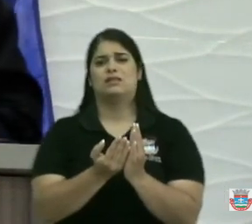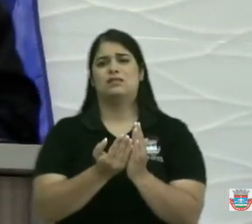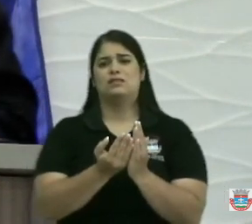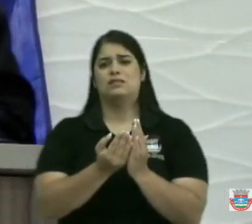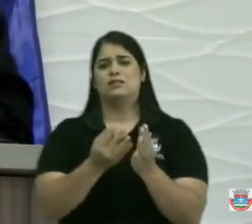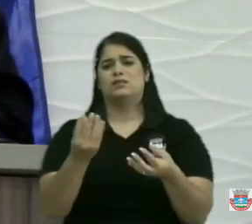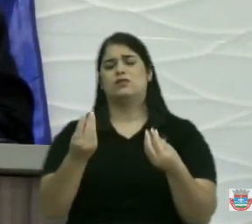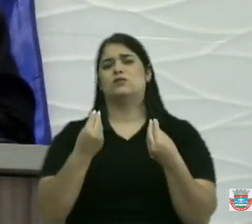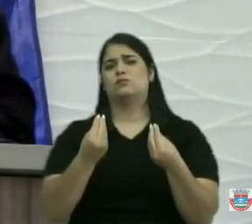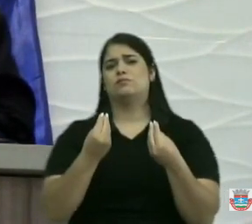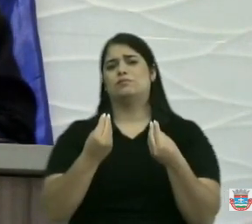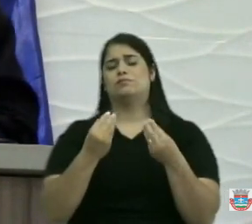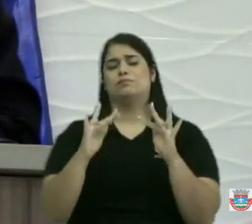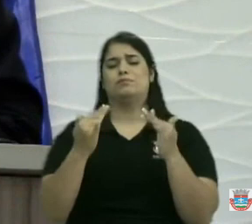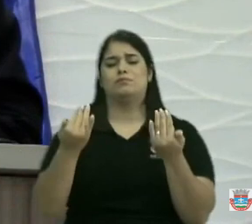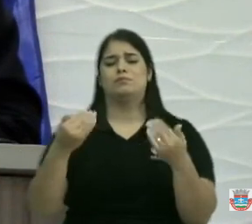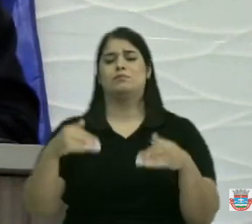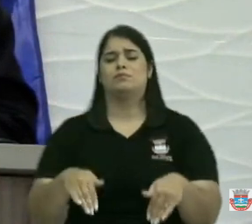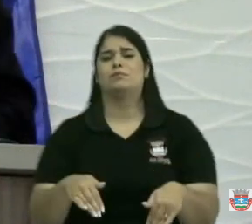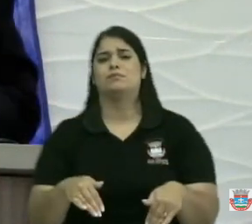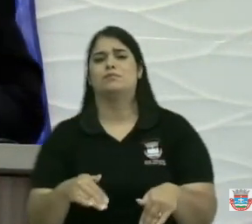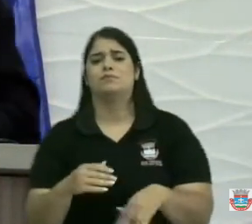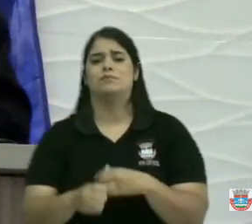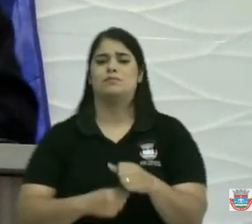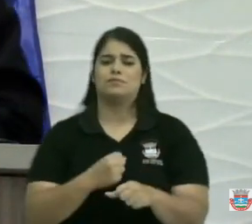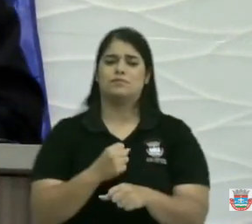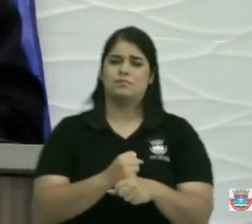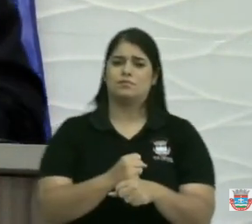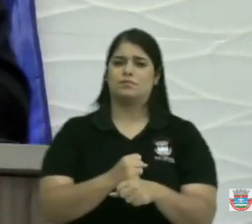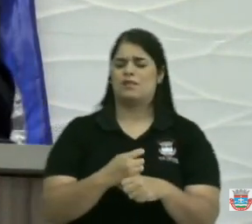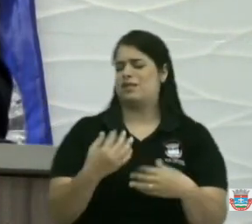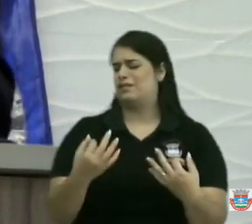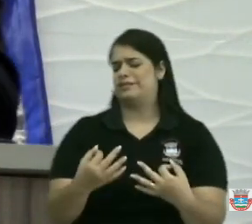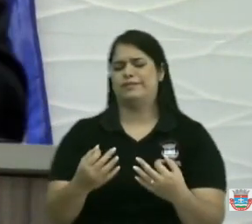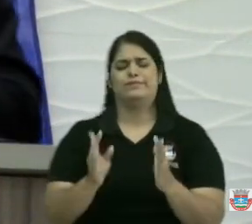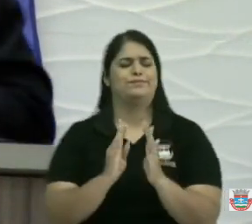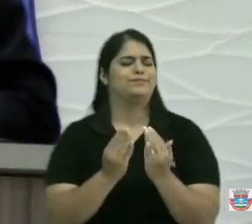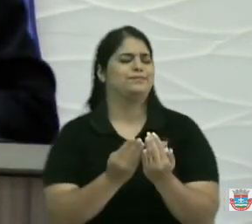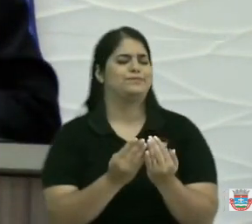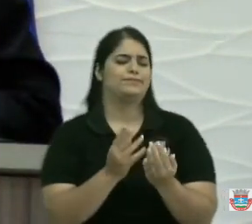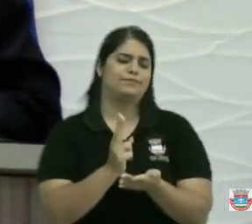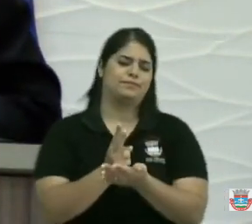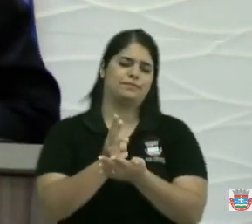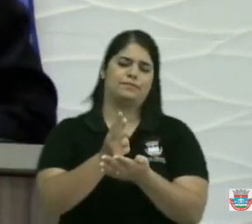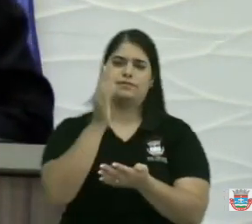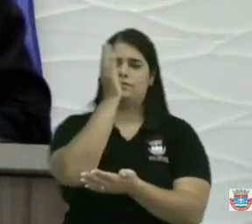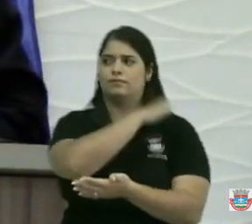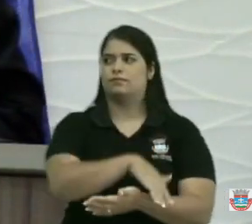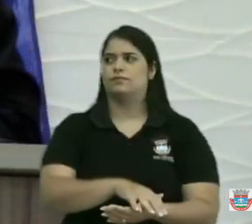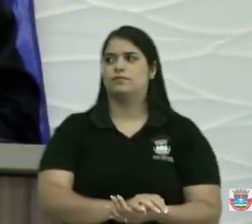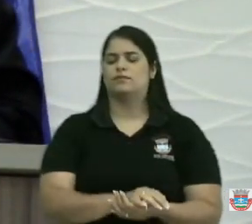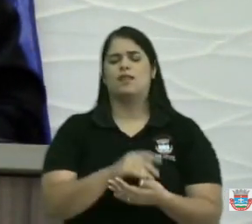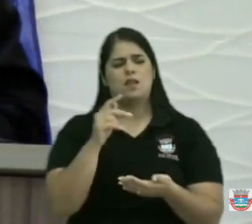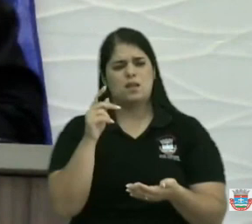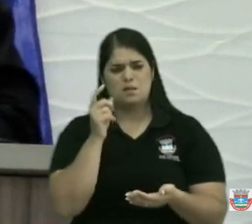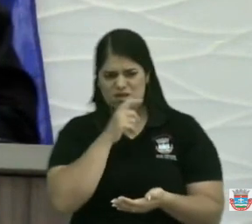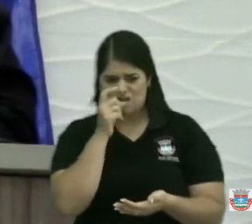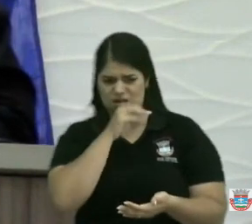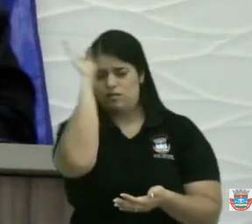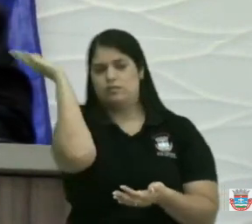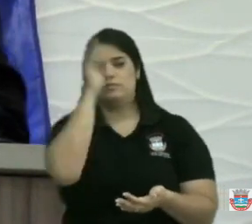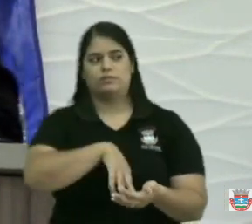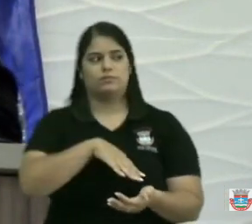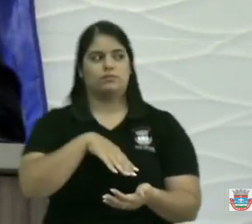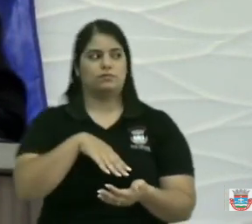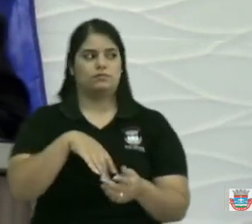até o final do ano tenho certeza que não abre desse jeito eu quero que ele me desminta e que mês 11 ou mês